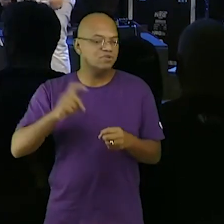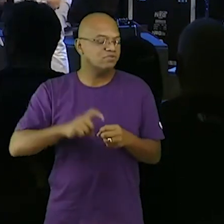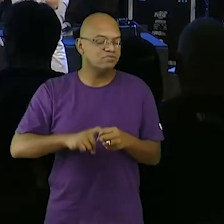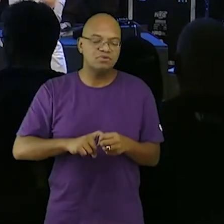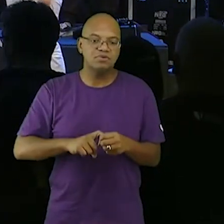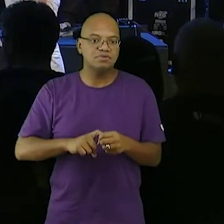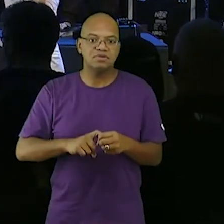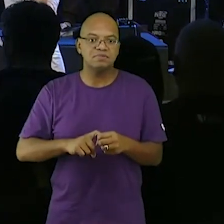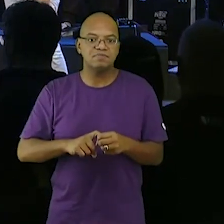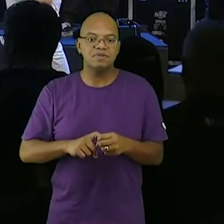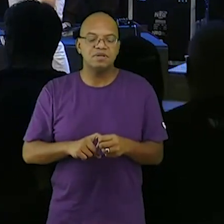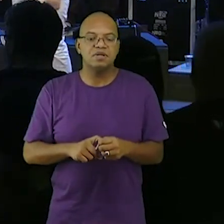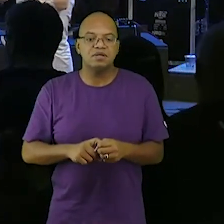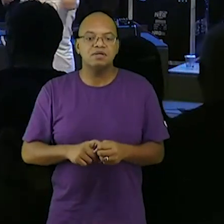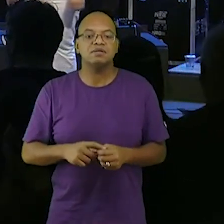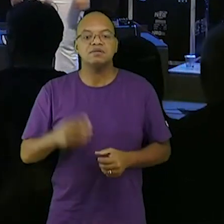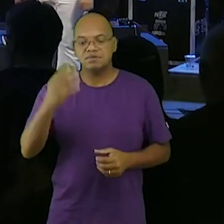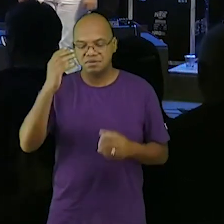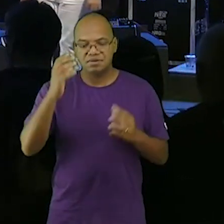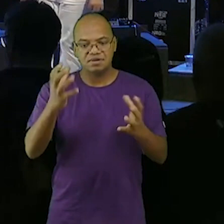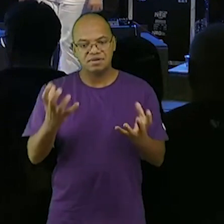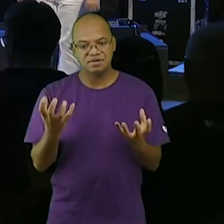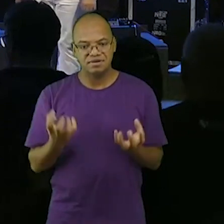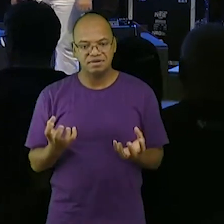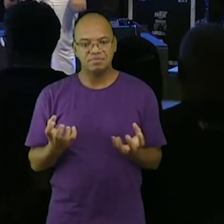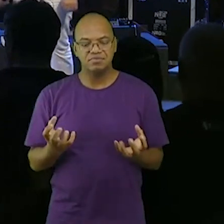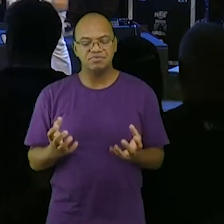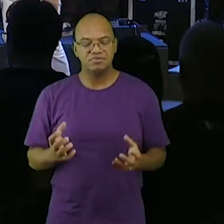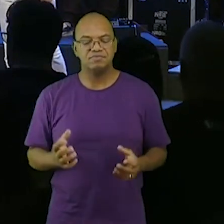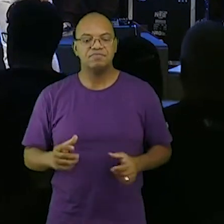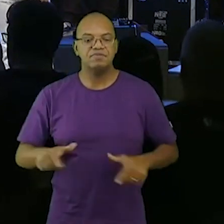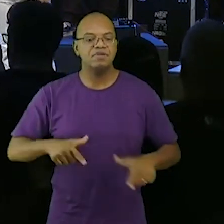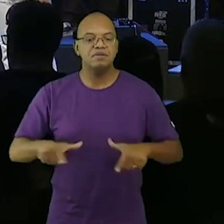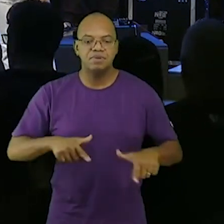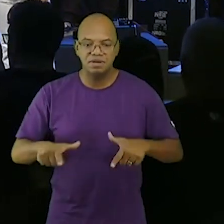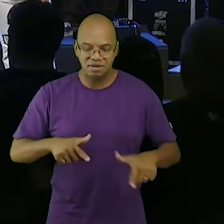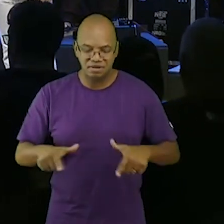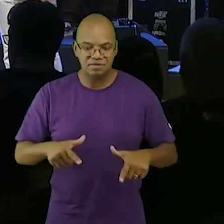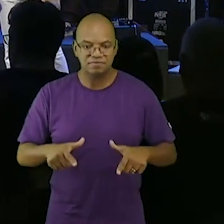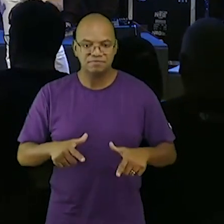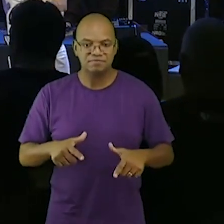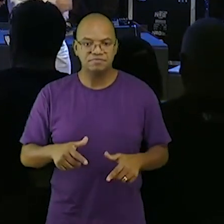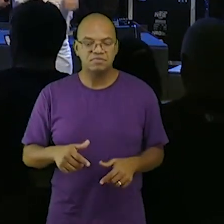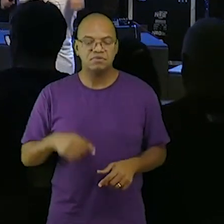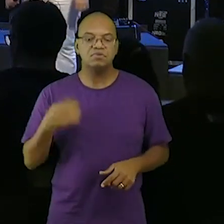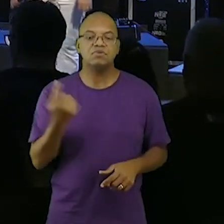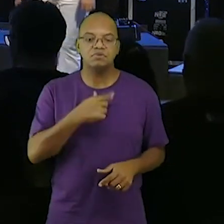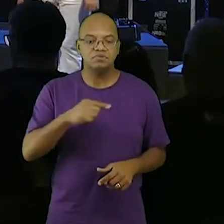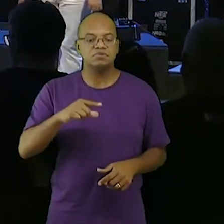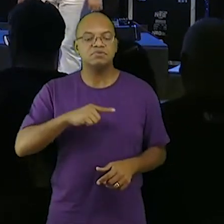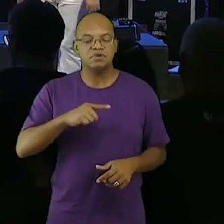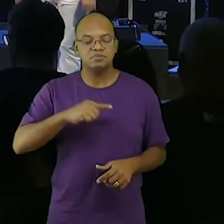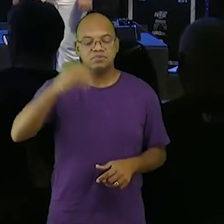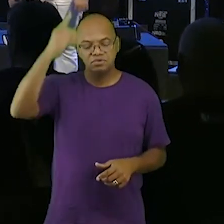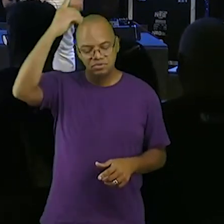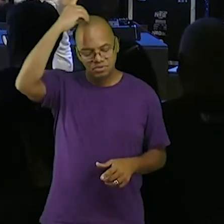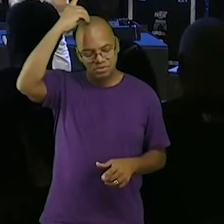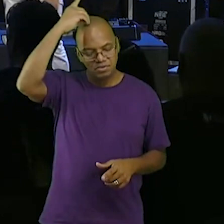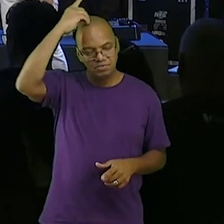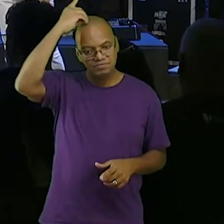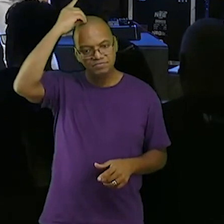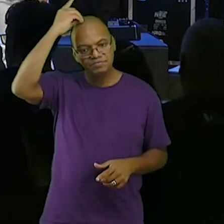temos uma vocação um chamado um talento um dom para ministrar que essa